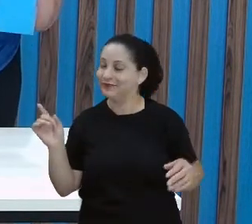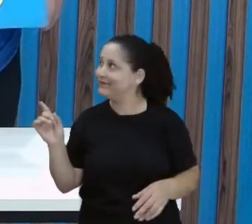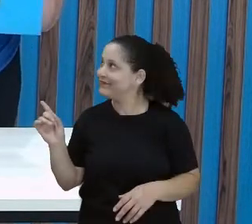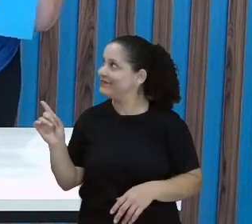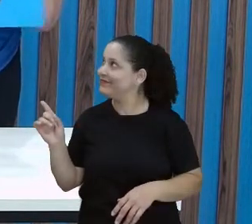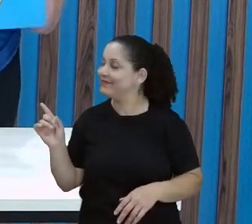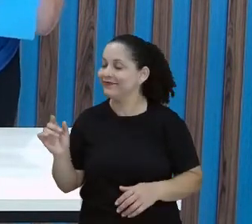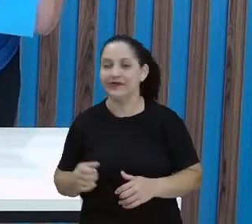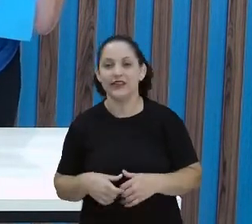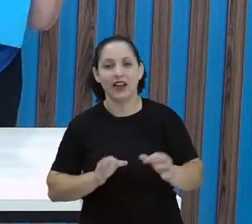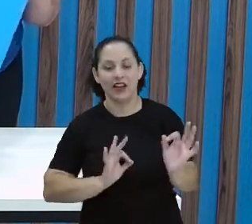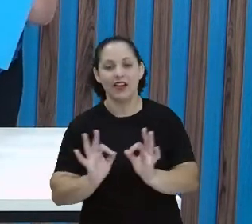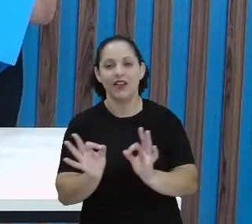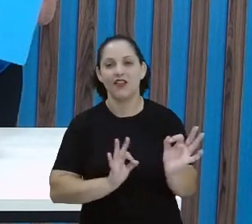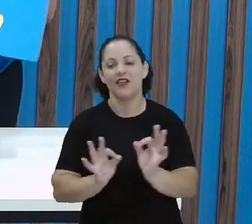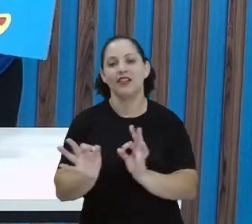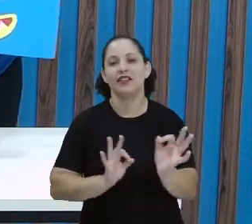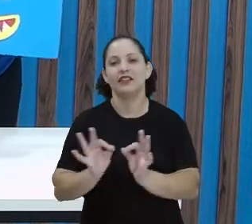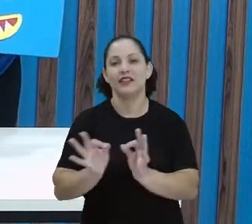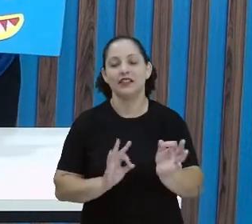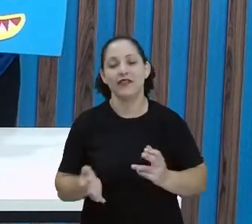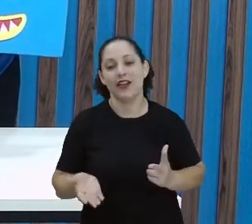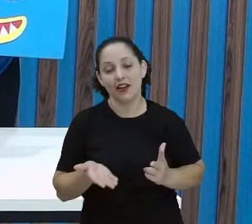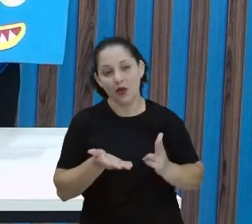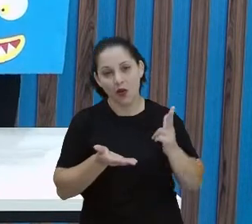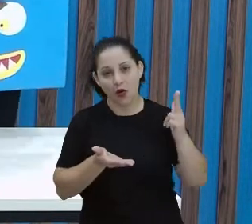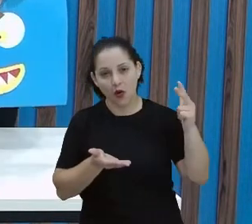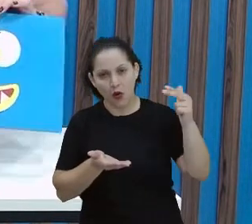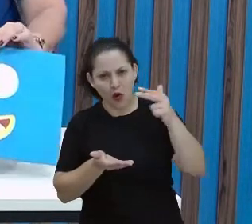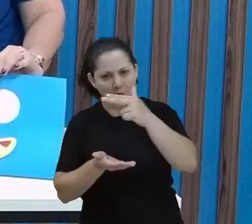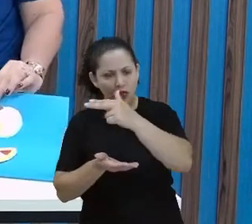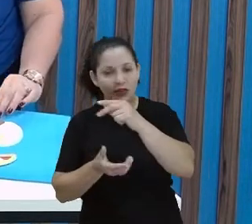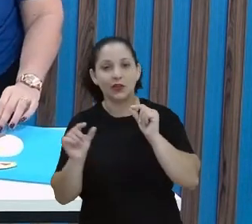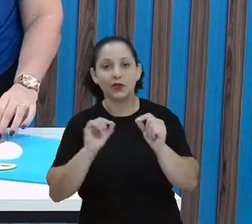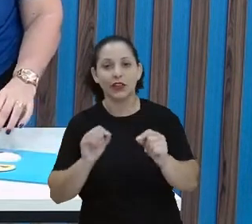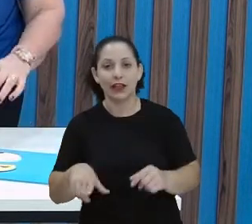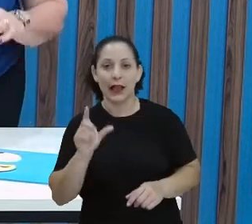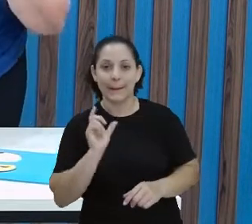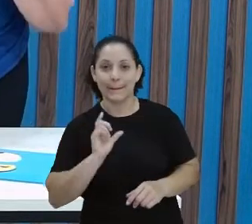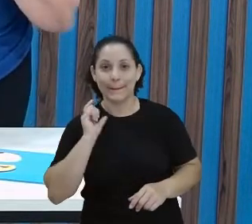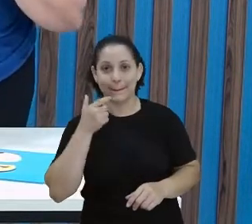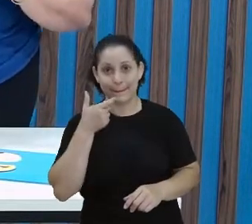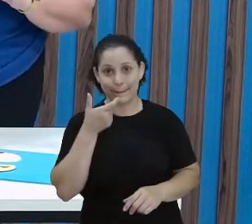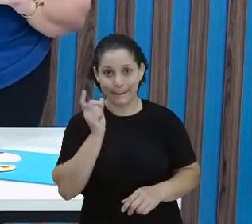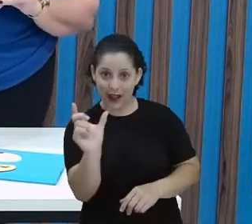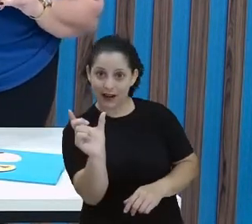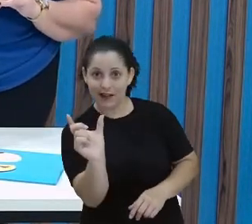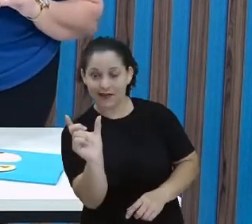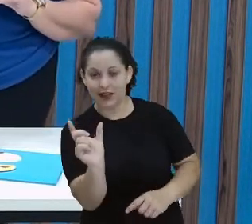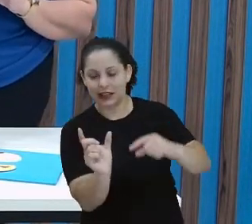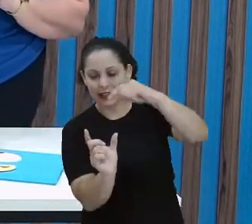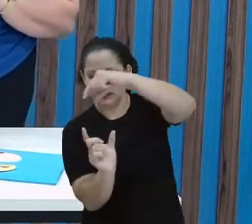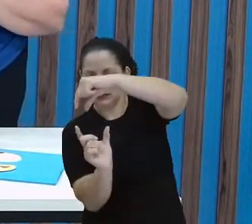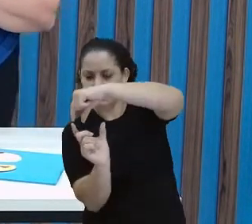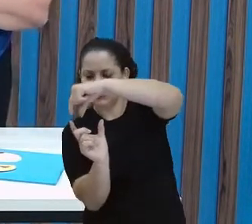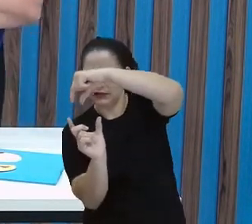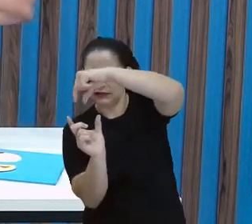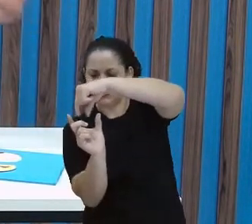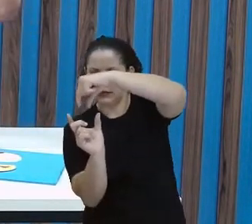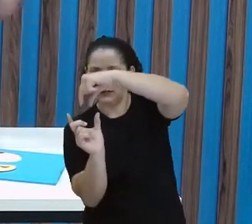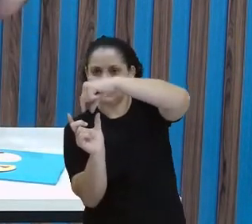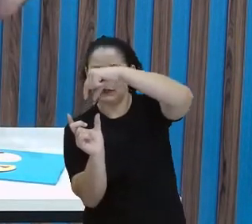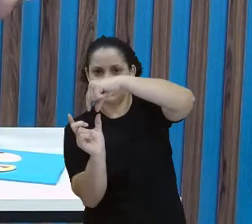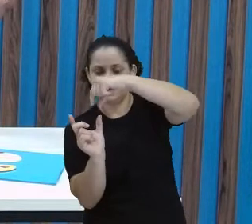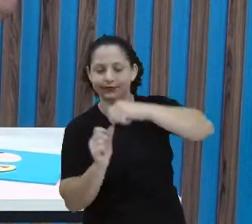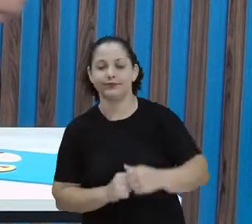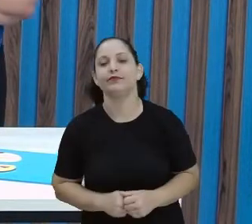separar, cortando as sílabas, certo? Mas antes, o